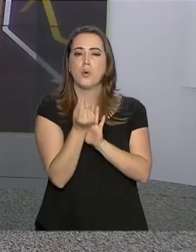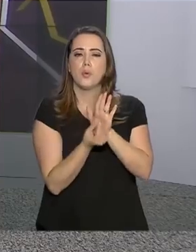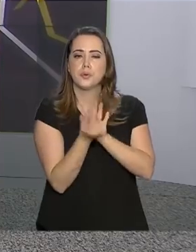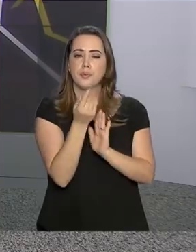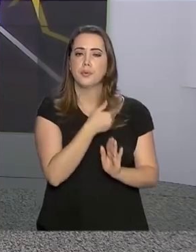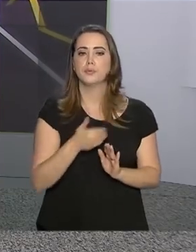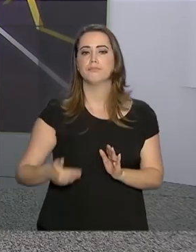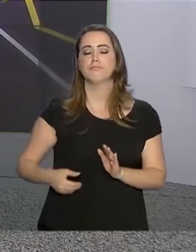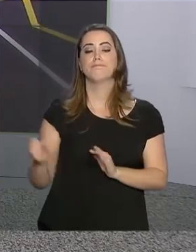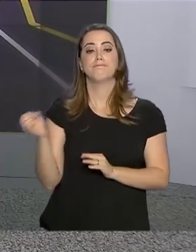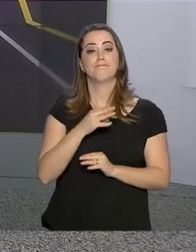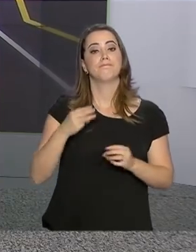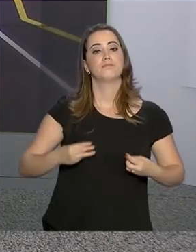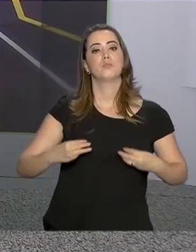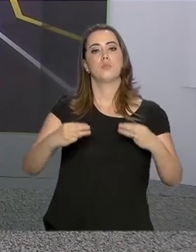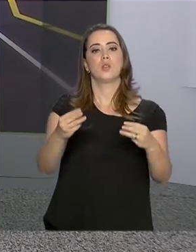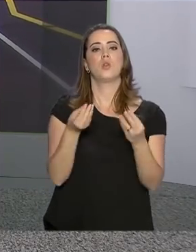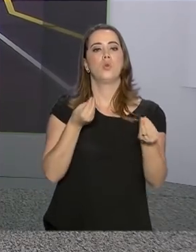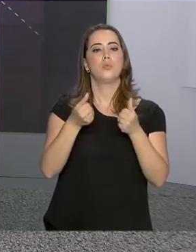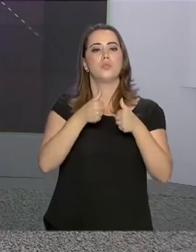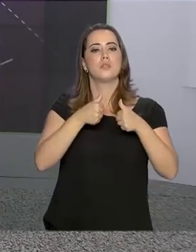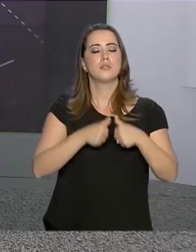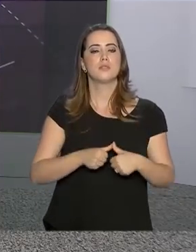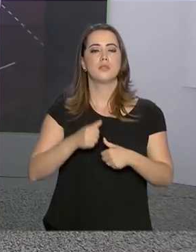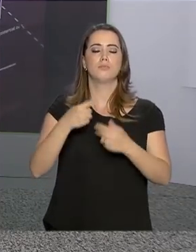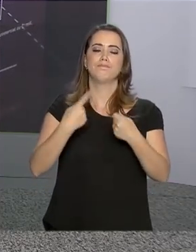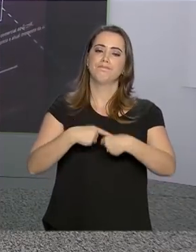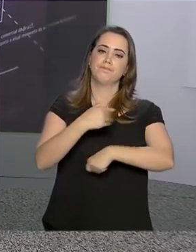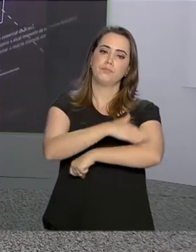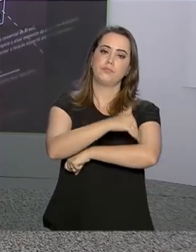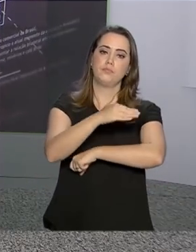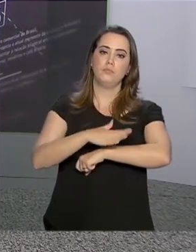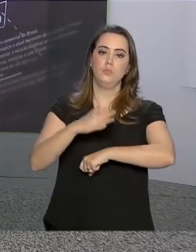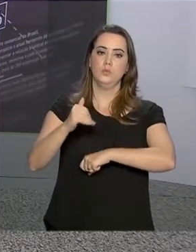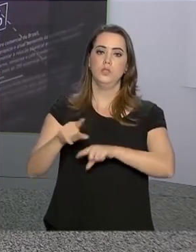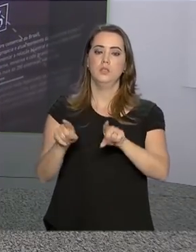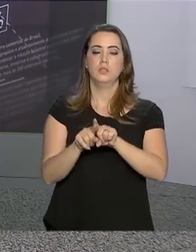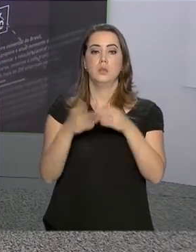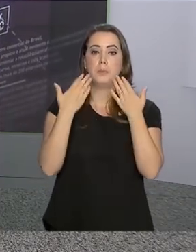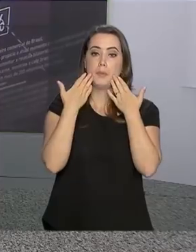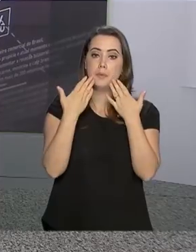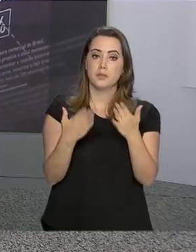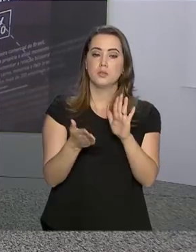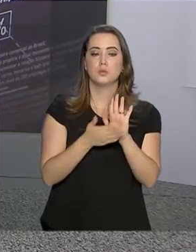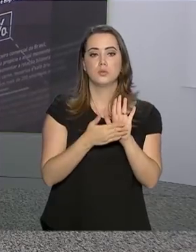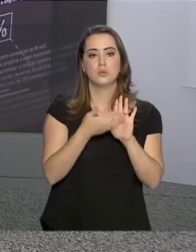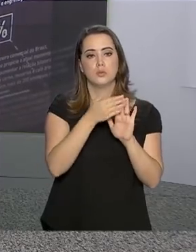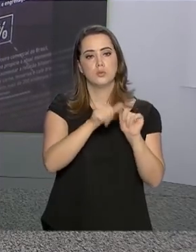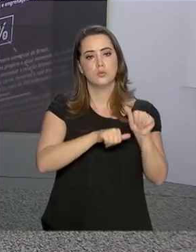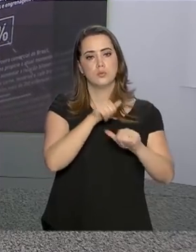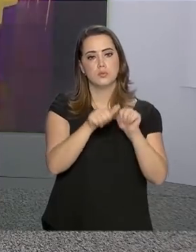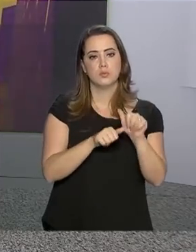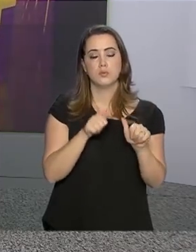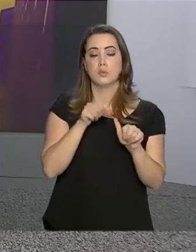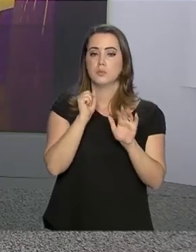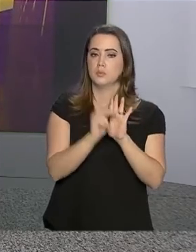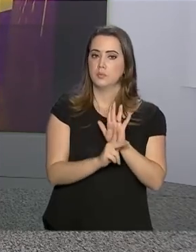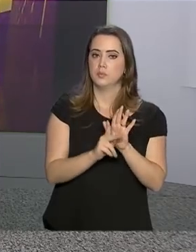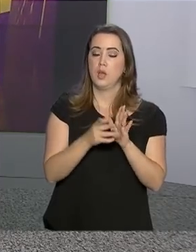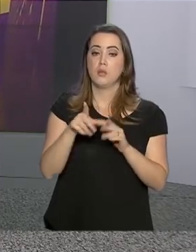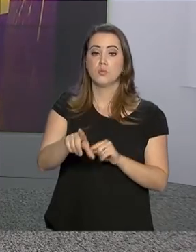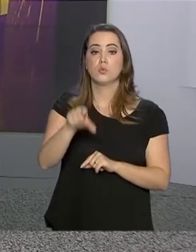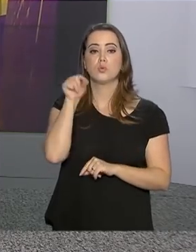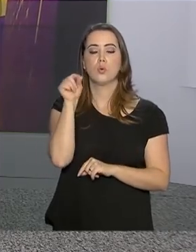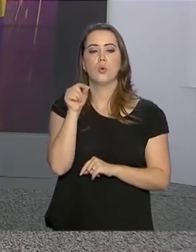com os novos ministérios e sobre a situação de Brumadinho, além das propostas para a reforma da Previdência. A